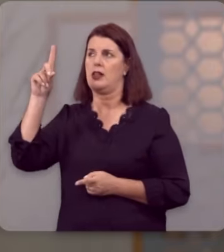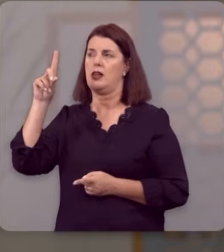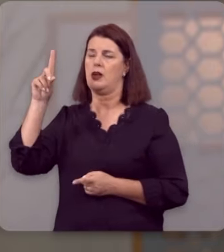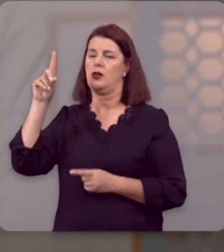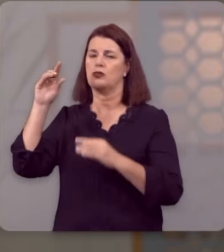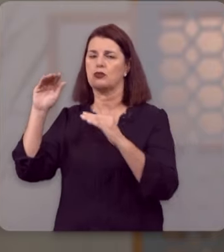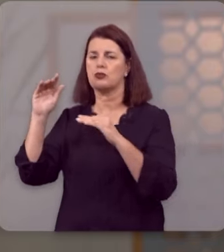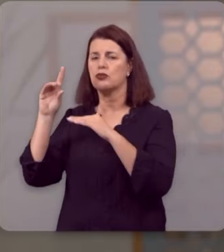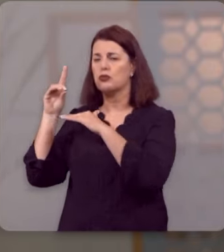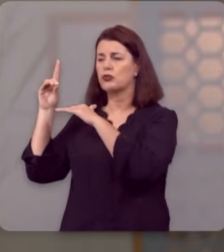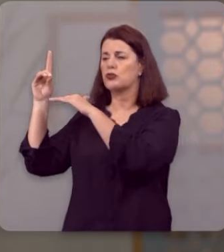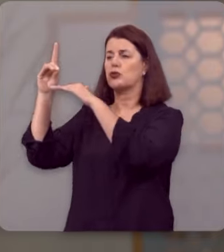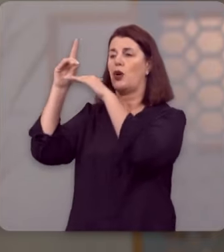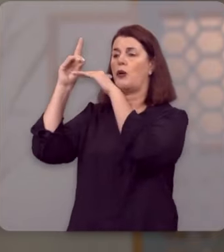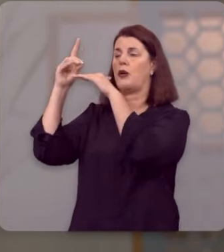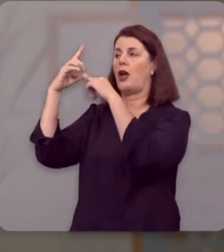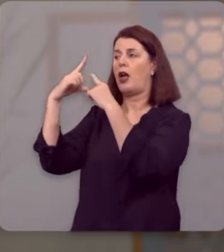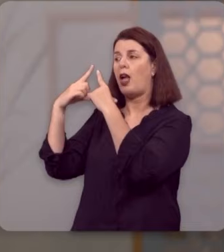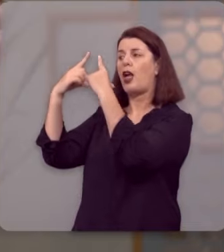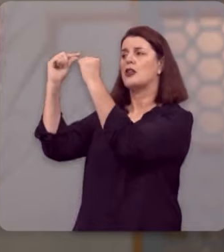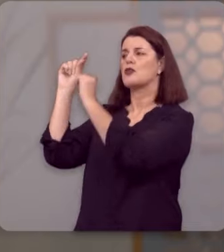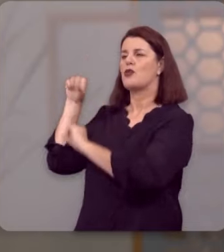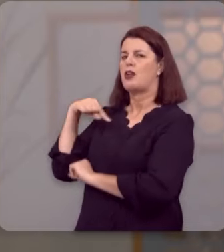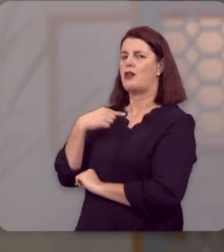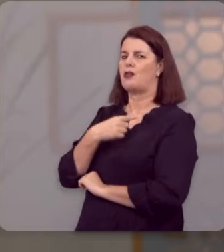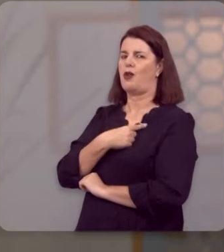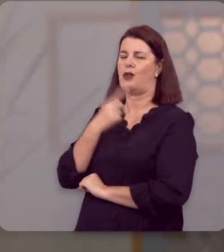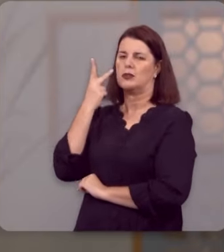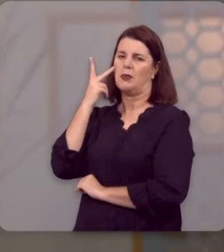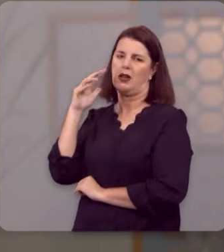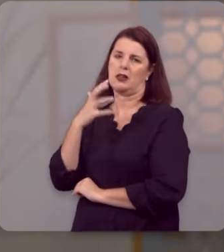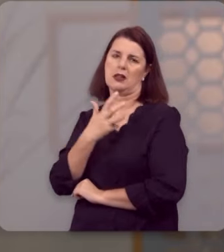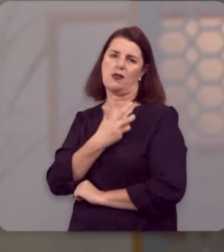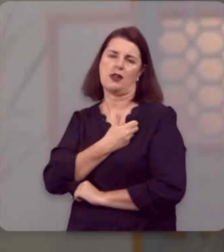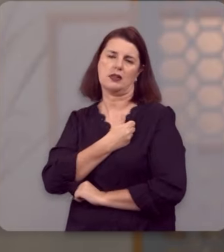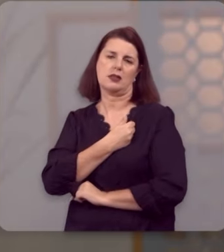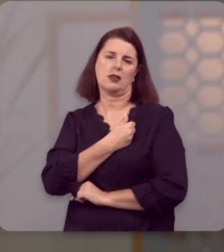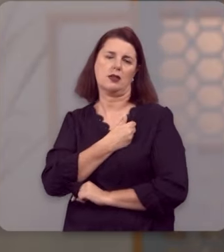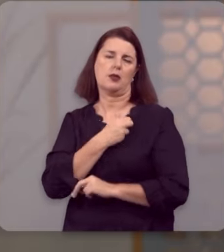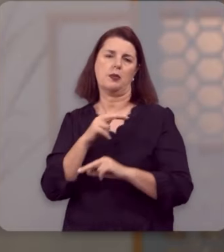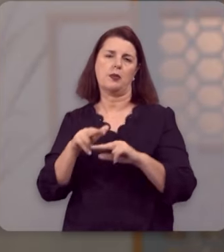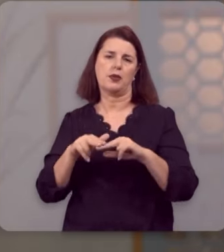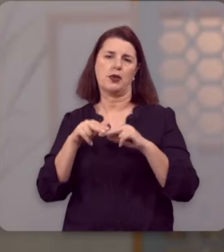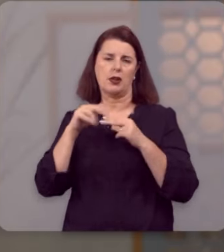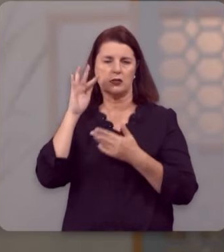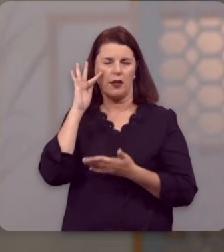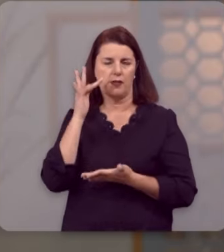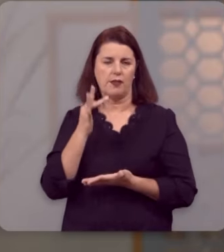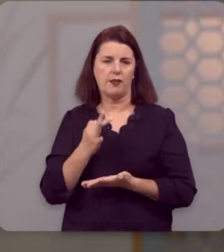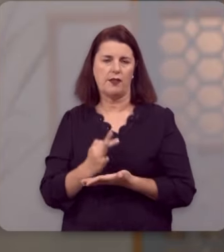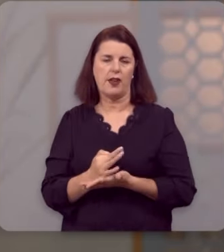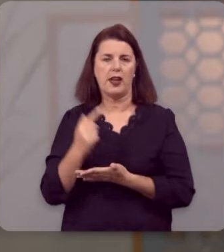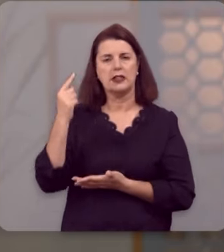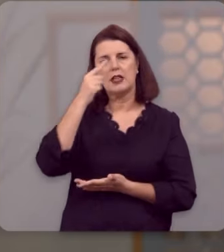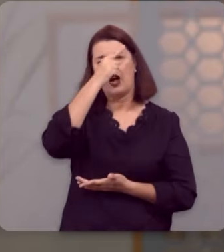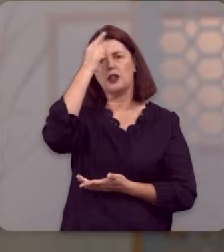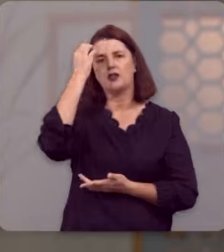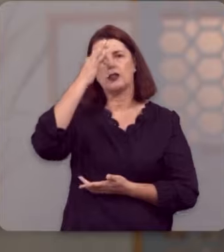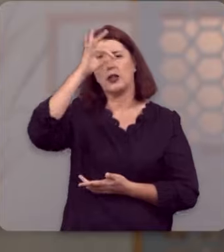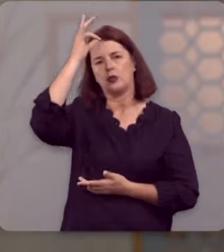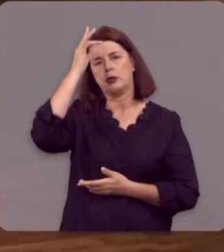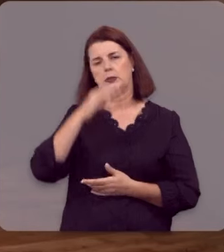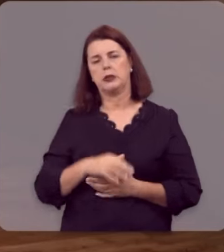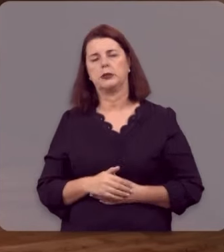soberanamente nos escolheu para a salvação, mediante a fé na verdade e a santificação do